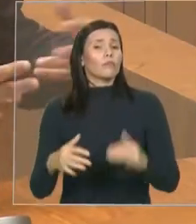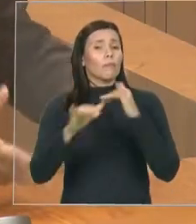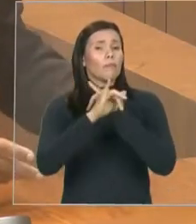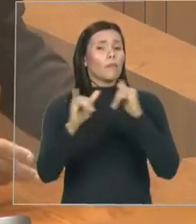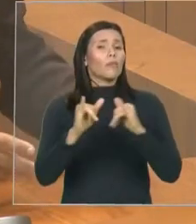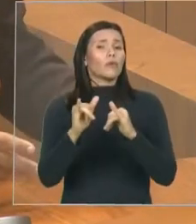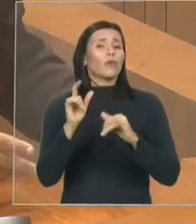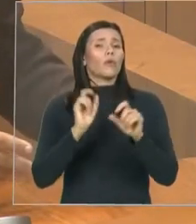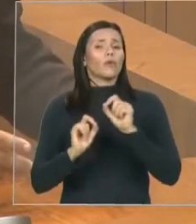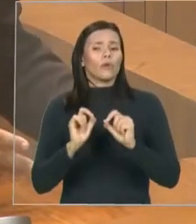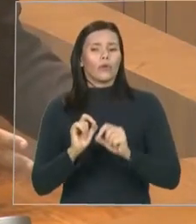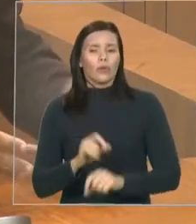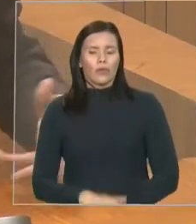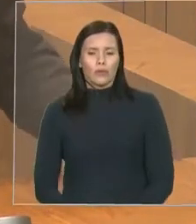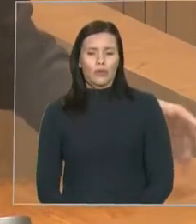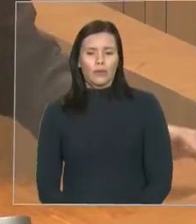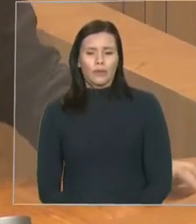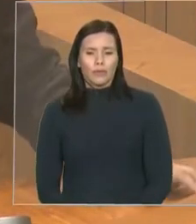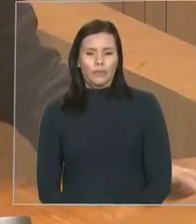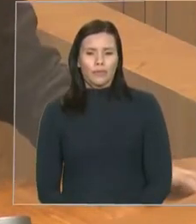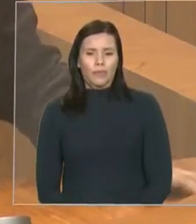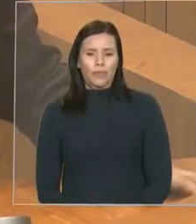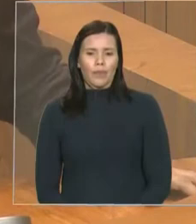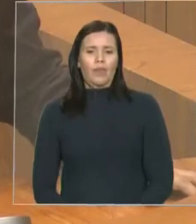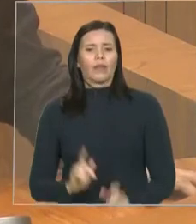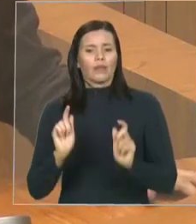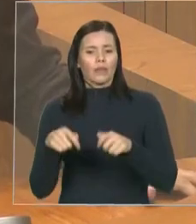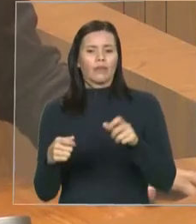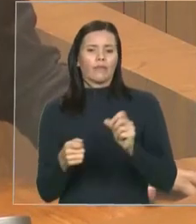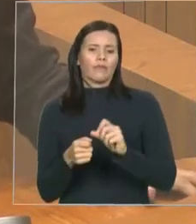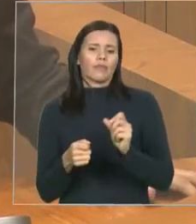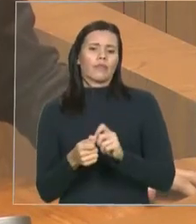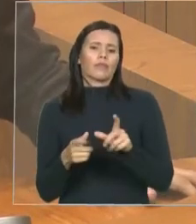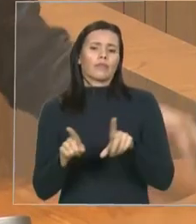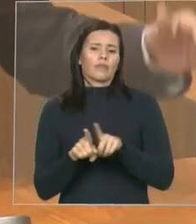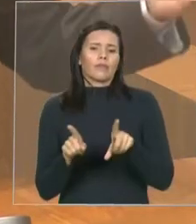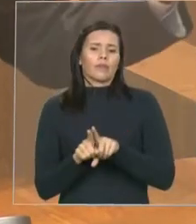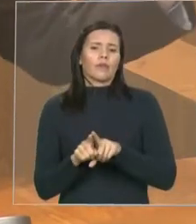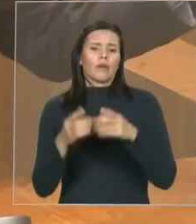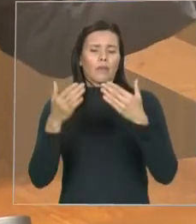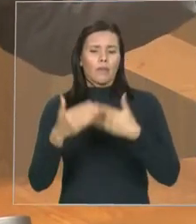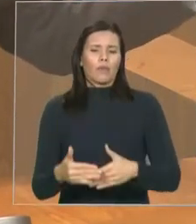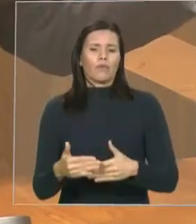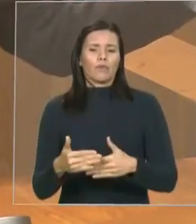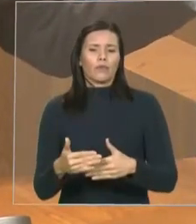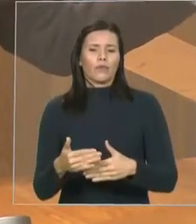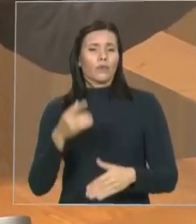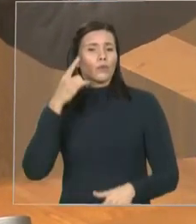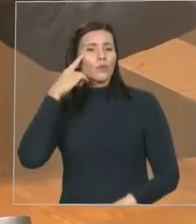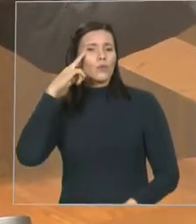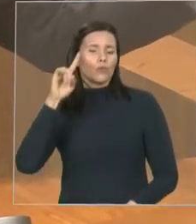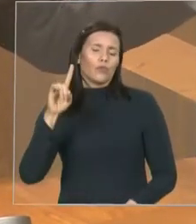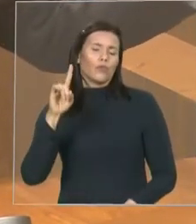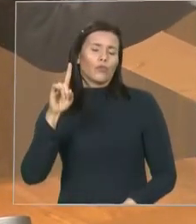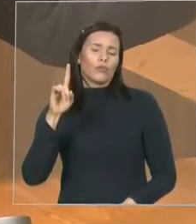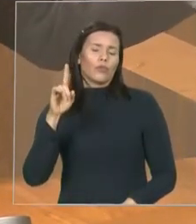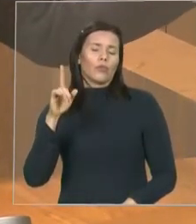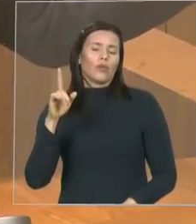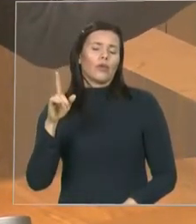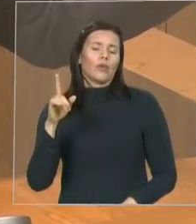acordo com a demanda, poderia aplicar a prova em outra localidade. Mas ora, ora, ora,